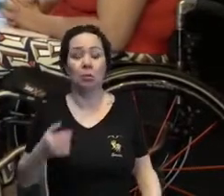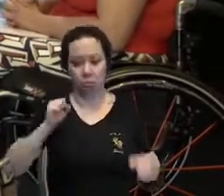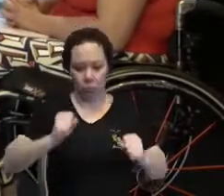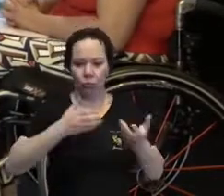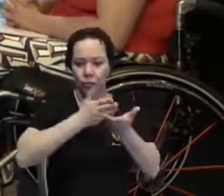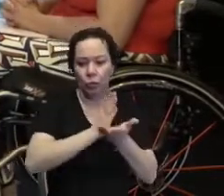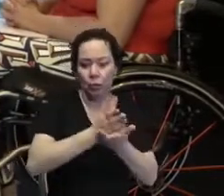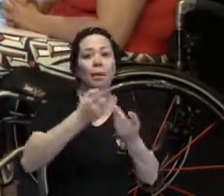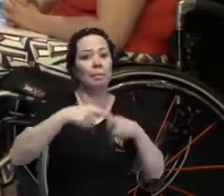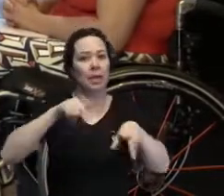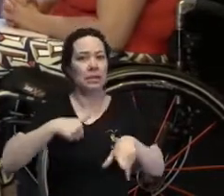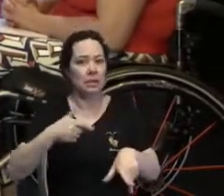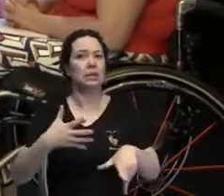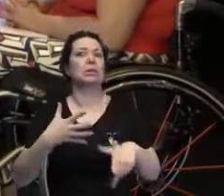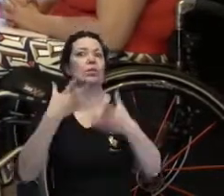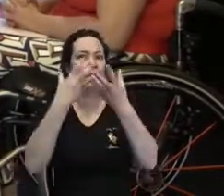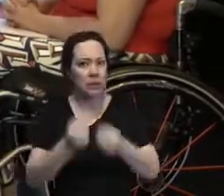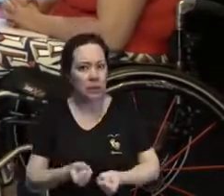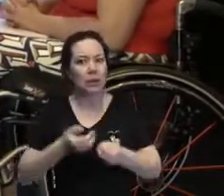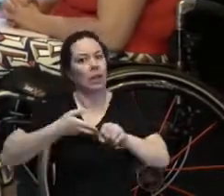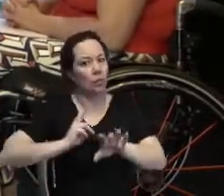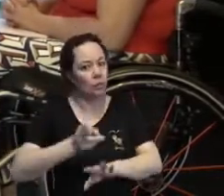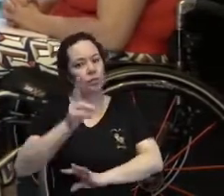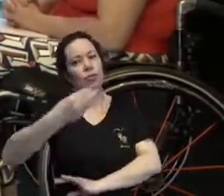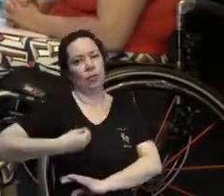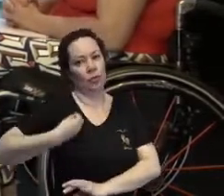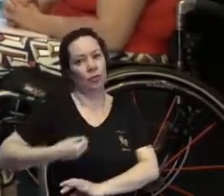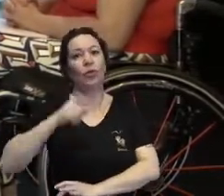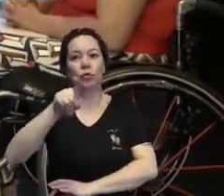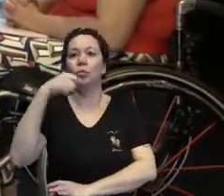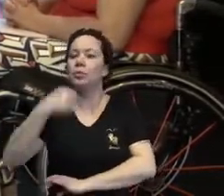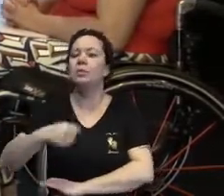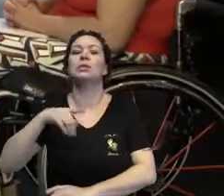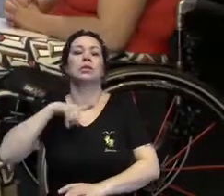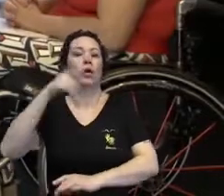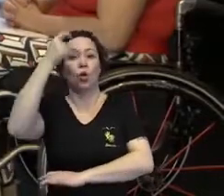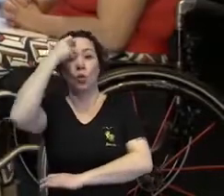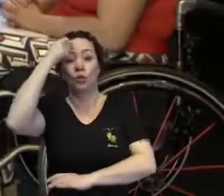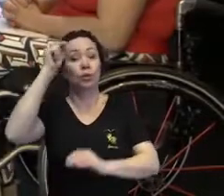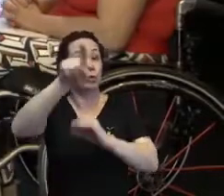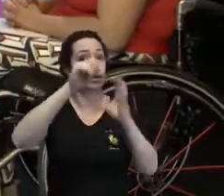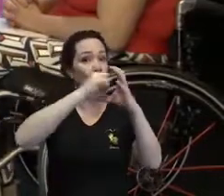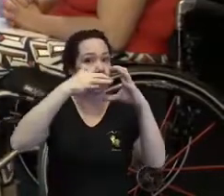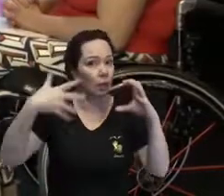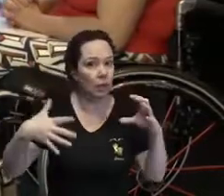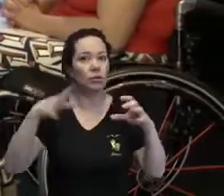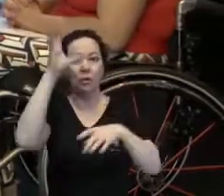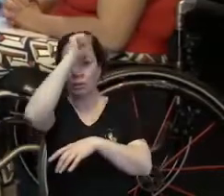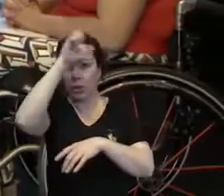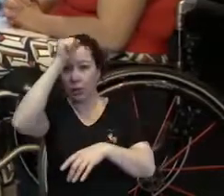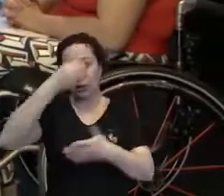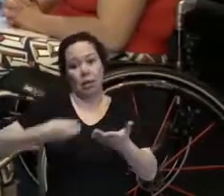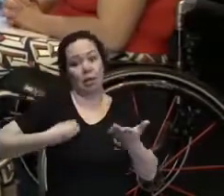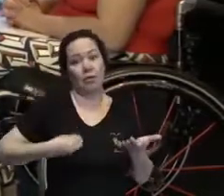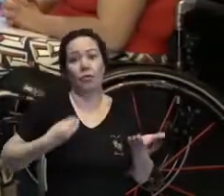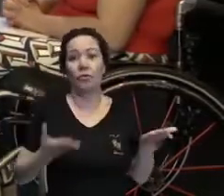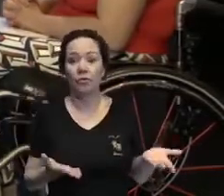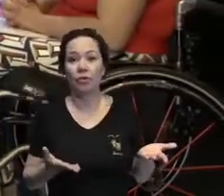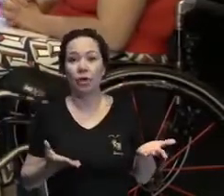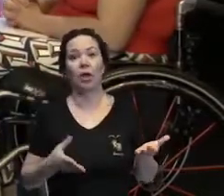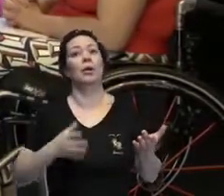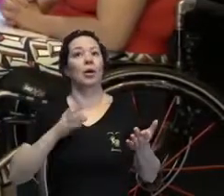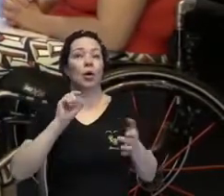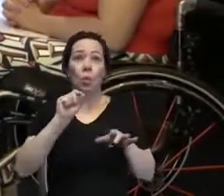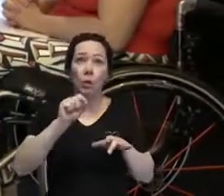ter consciência das suas características, dos seus desafios e aprender a conviver com eles, mudar o que